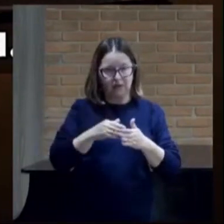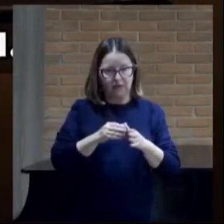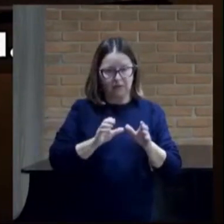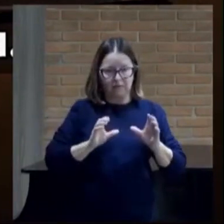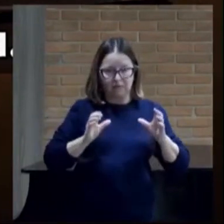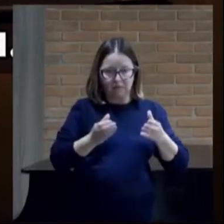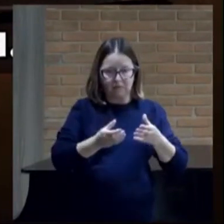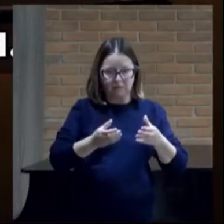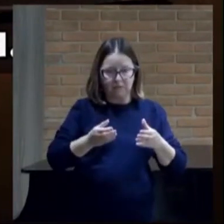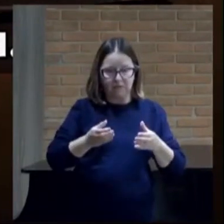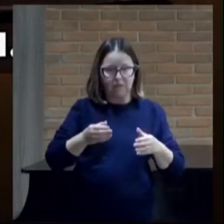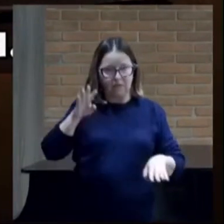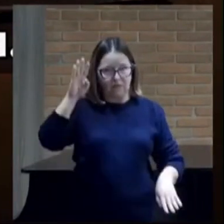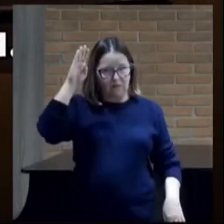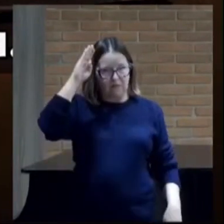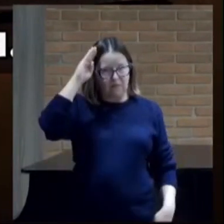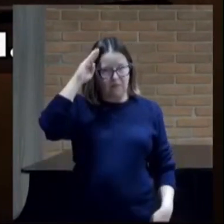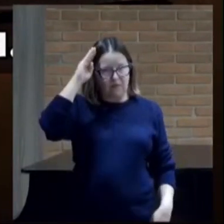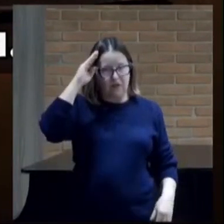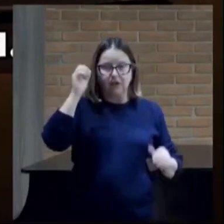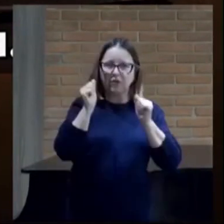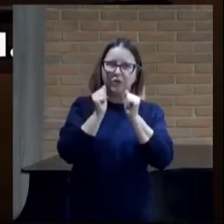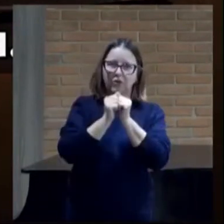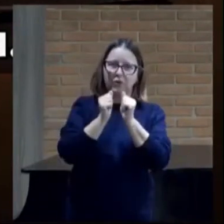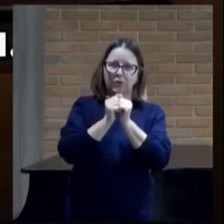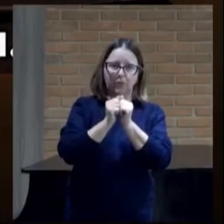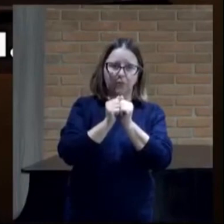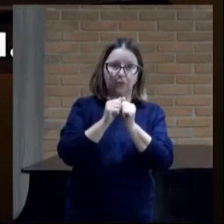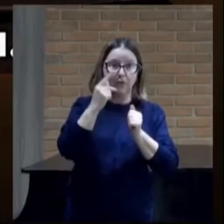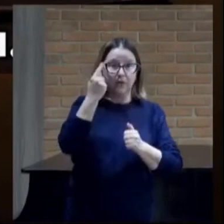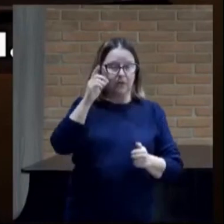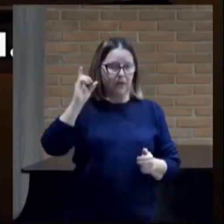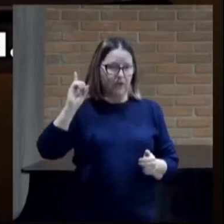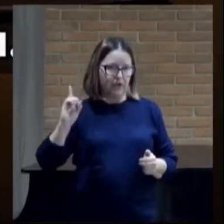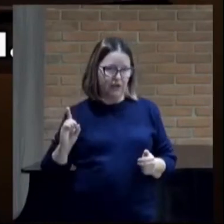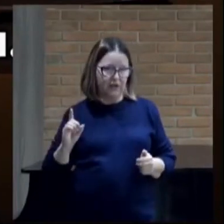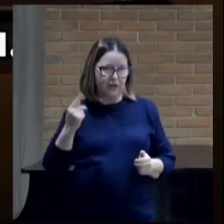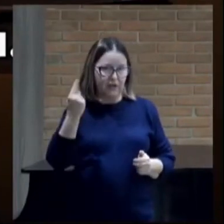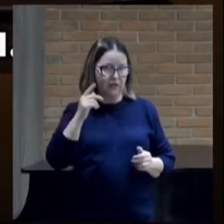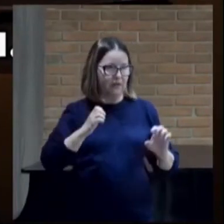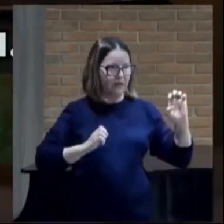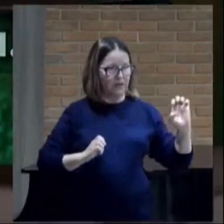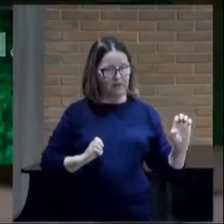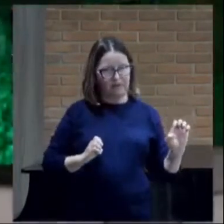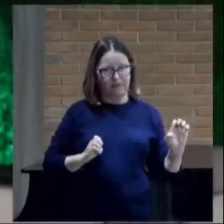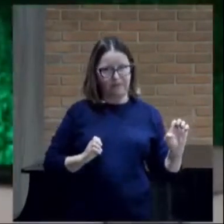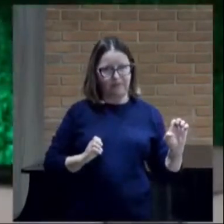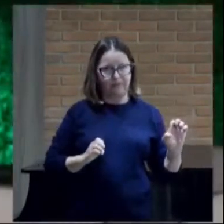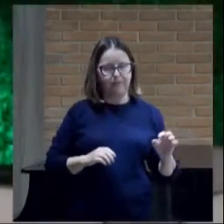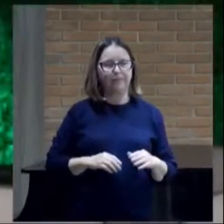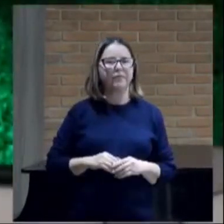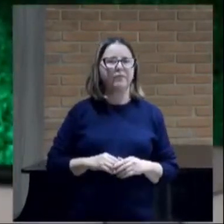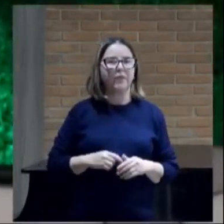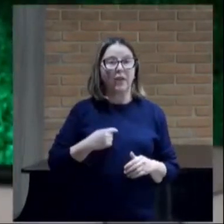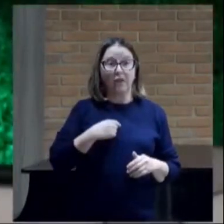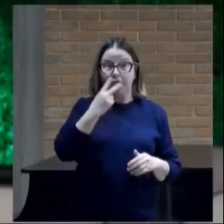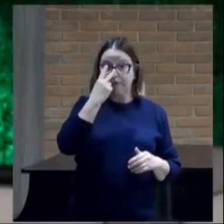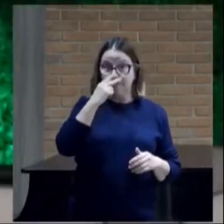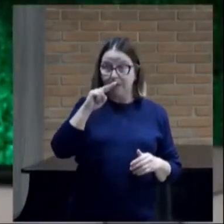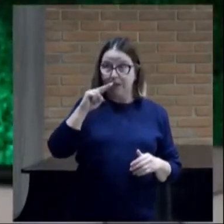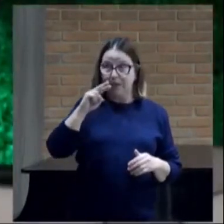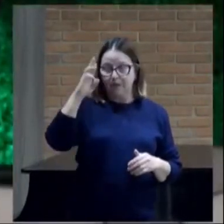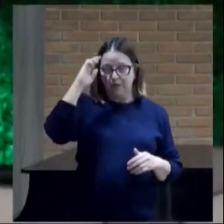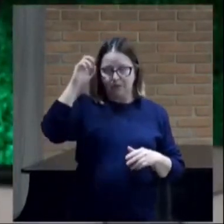do céu estava junto a ele, a sua direita e a sua esquerda. Olha só. Eu vi o Senhor